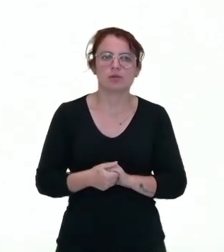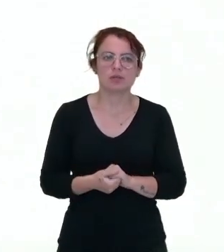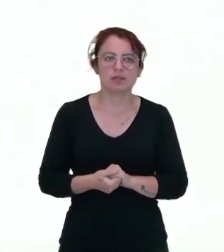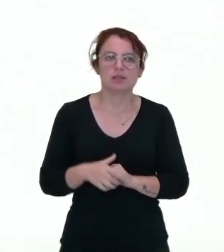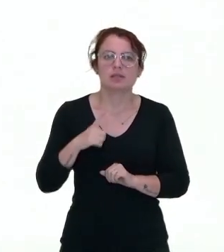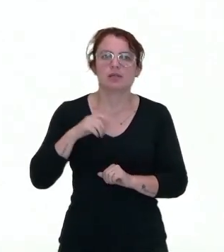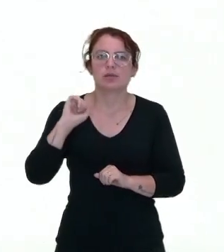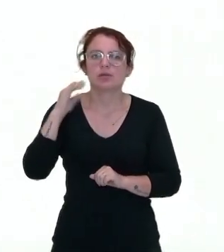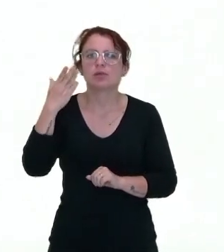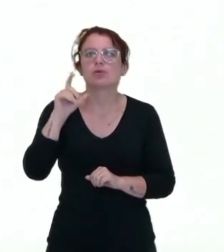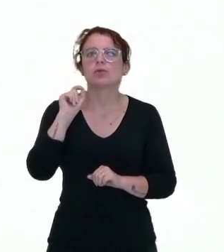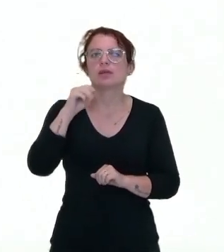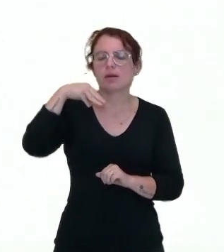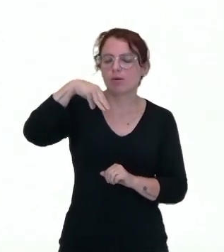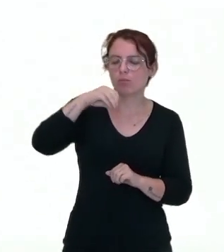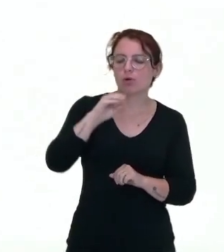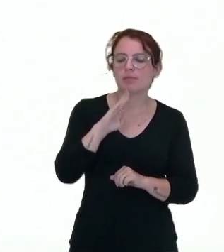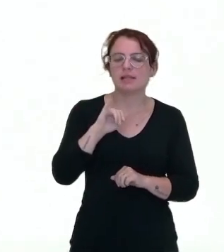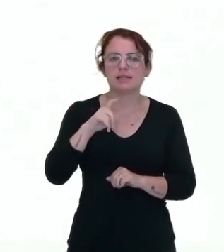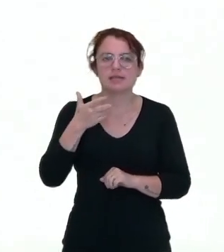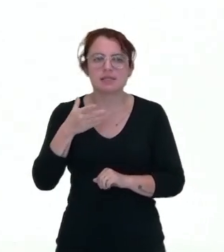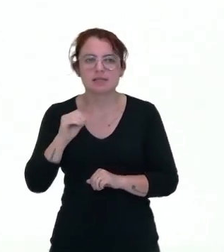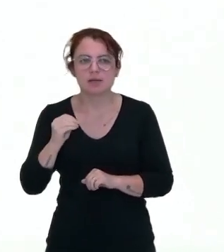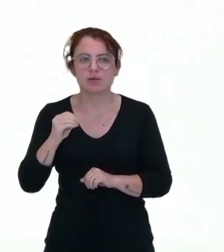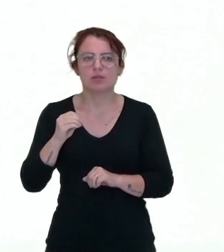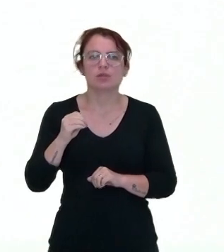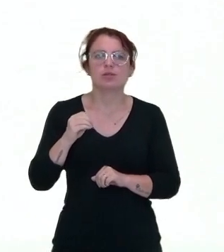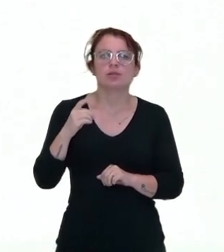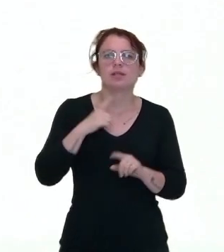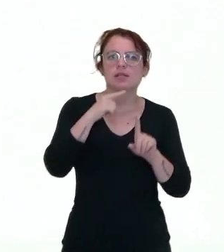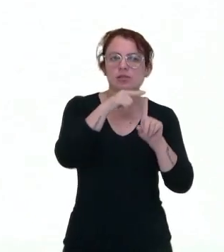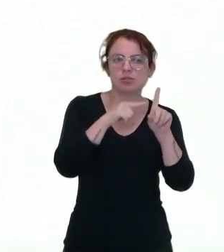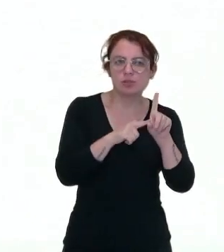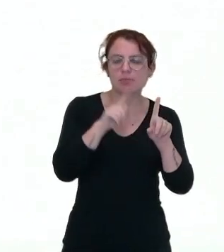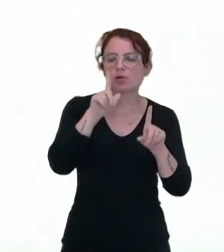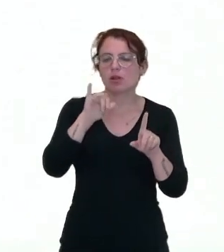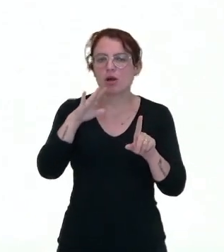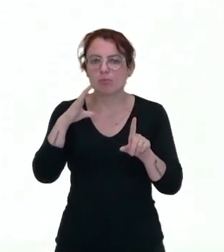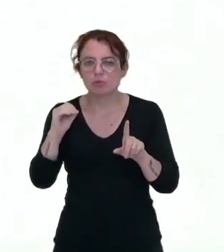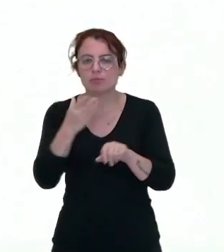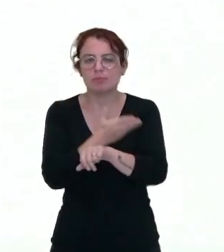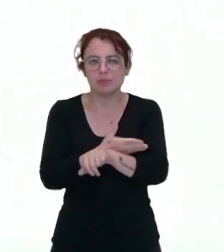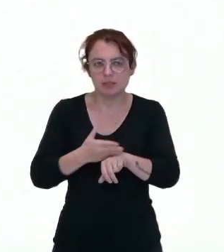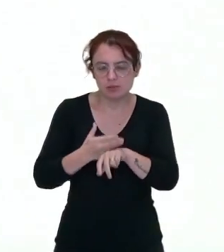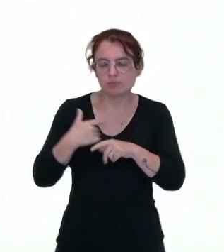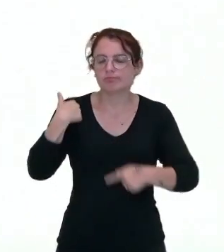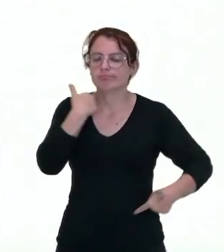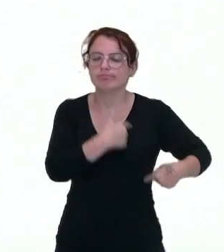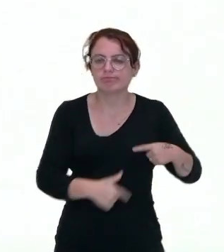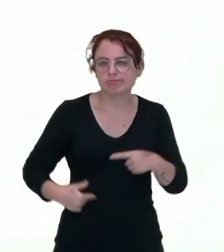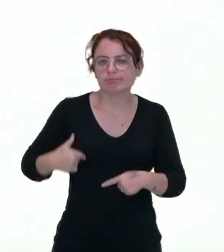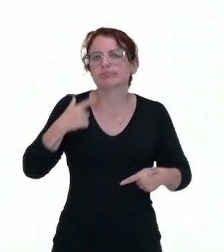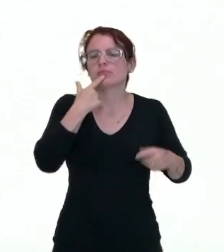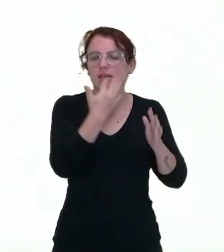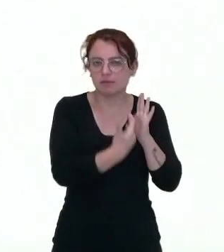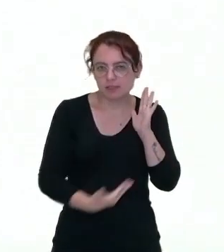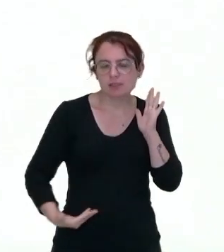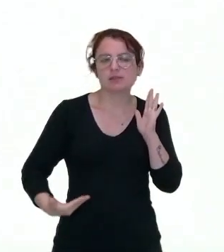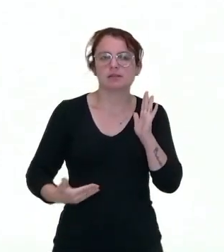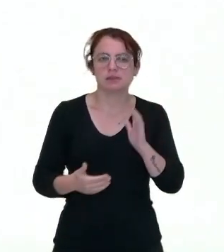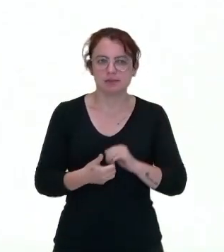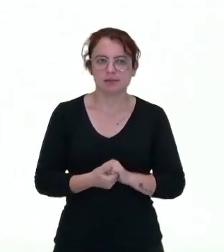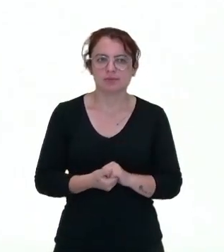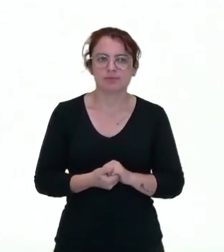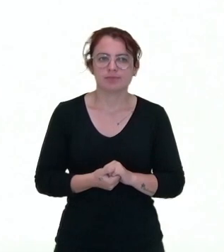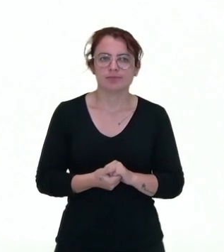chamamos de mobilização de alguns tipos de glóbulos brancos da corrente sanguínea para o local onde